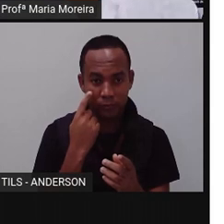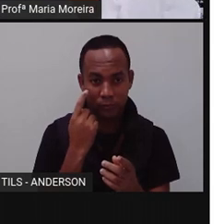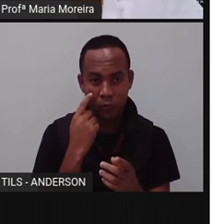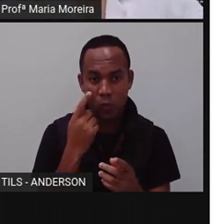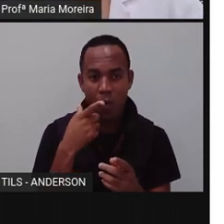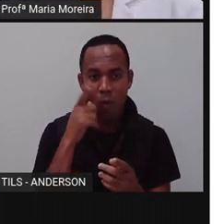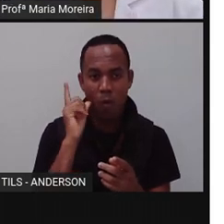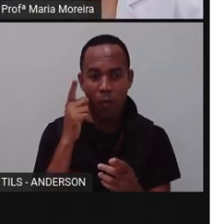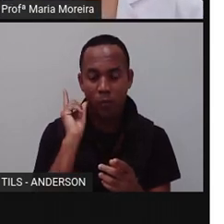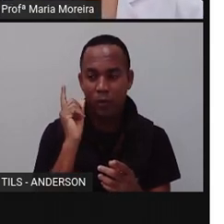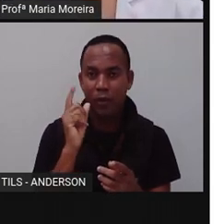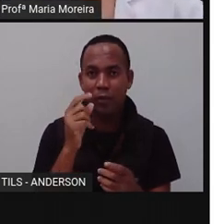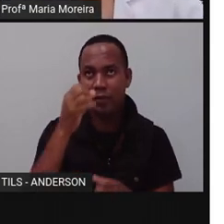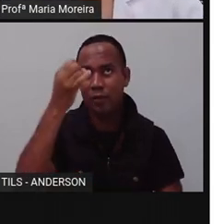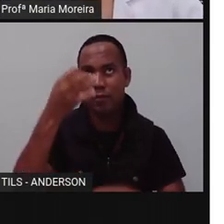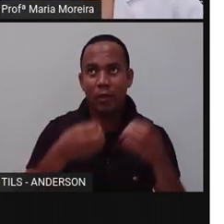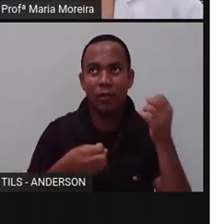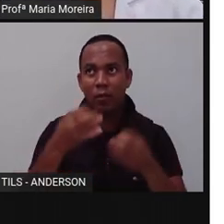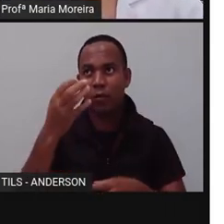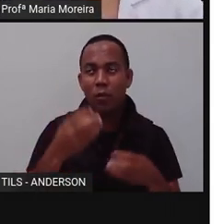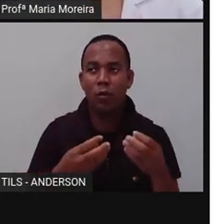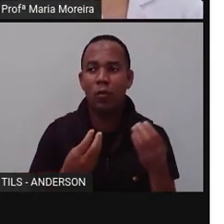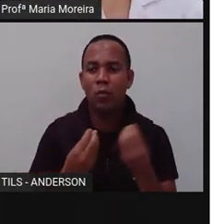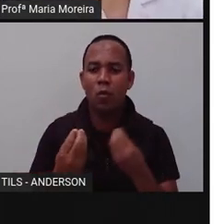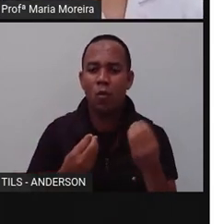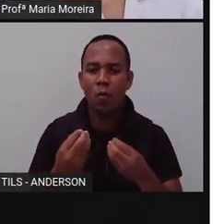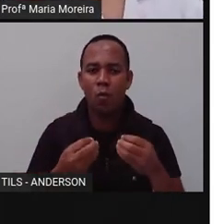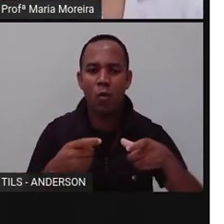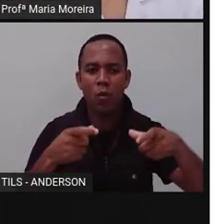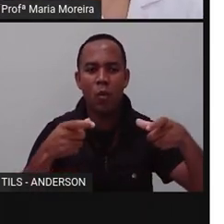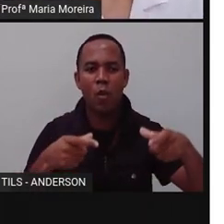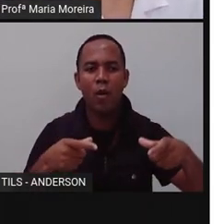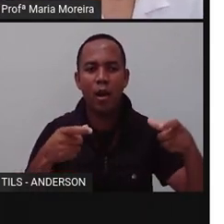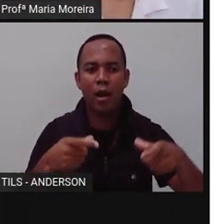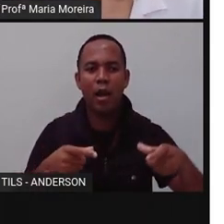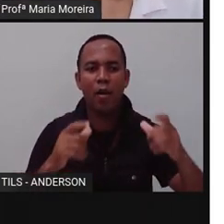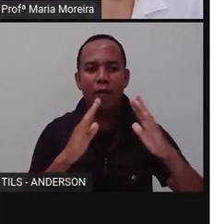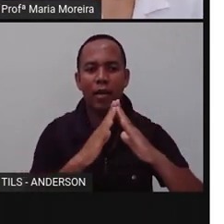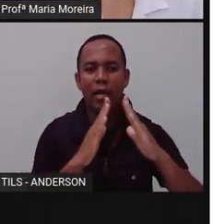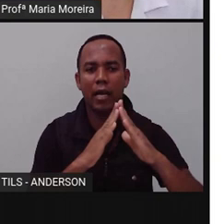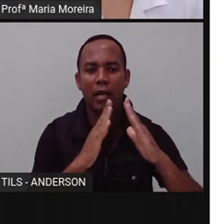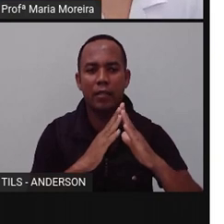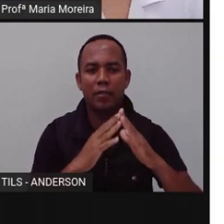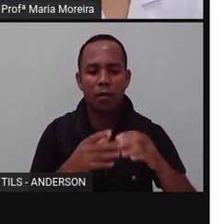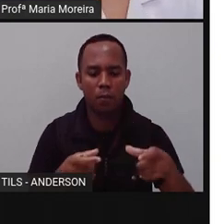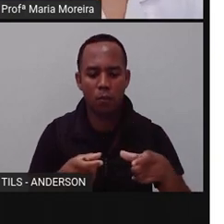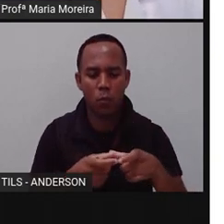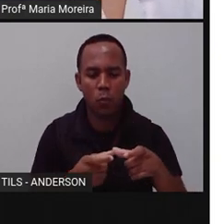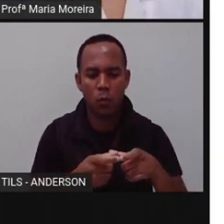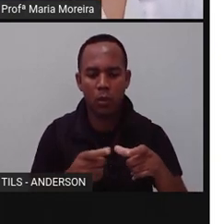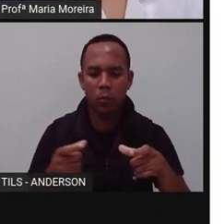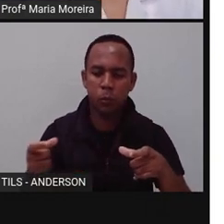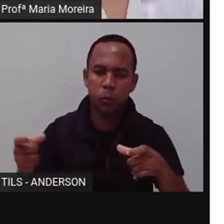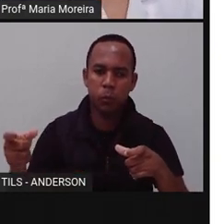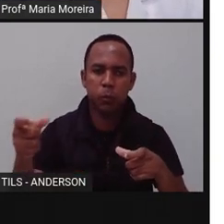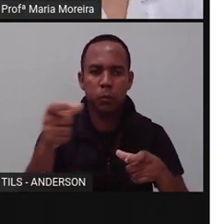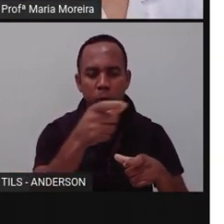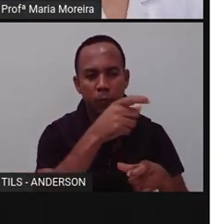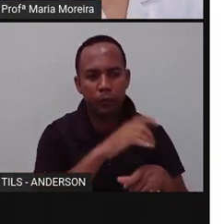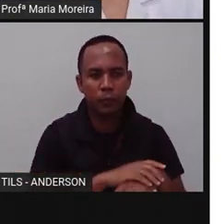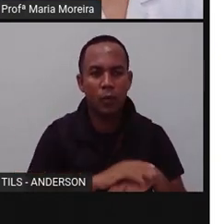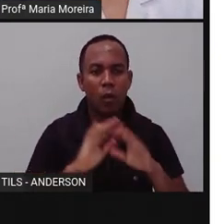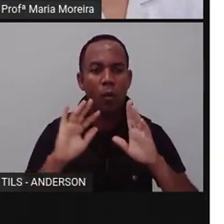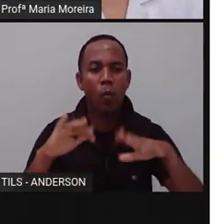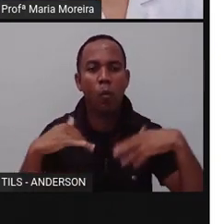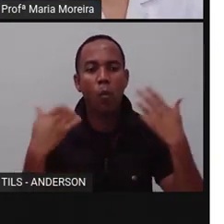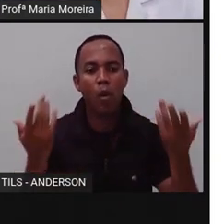descrevi ontem pra uma amiga, né? Tava contando como era o local, que não tinha muitas casas em volta e tal. Quais lugares